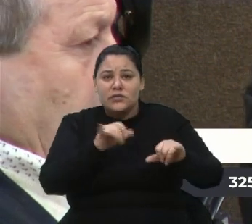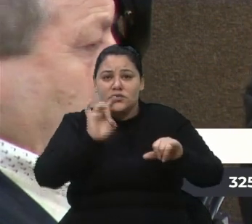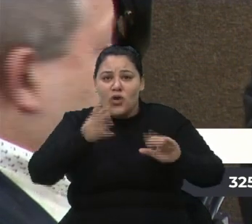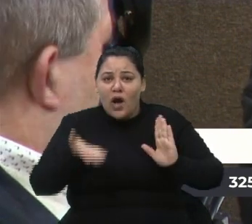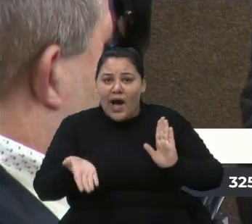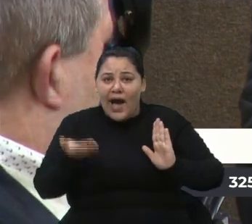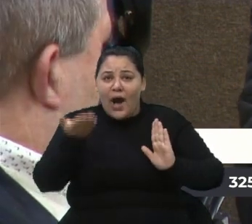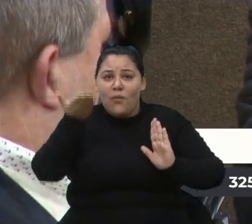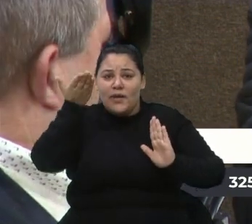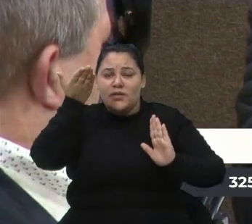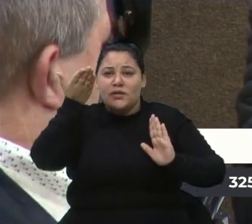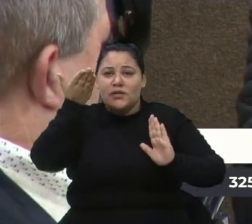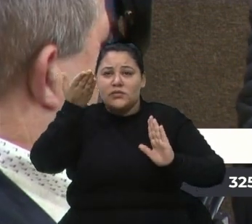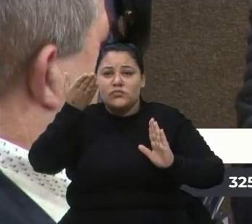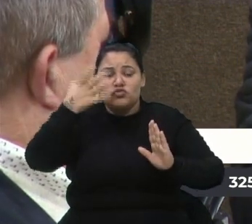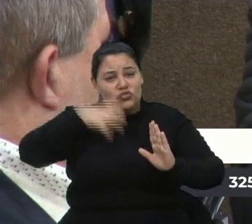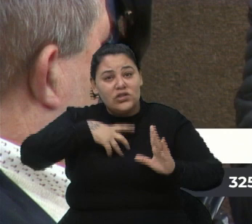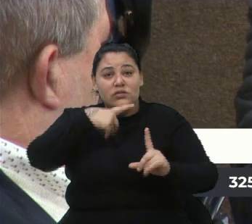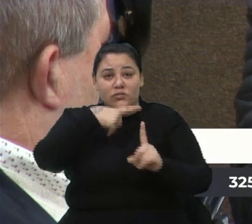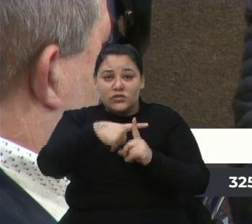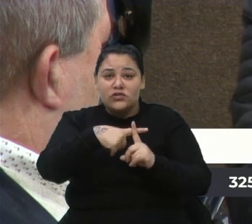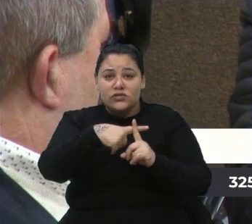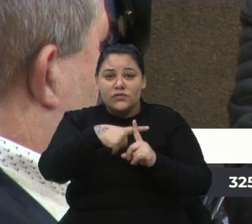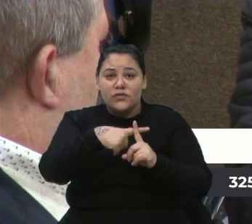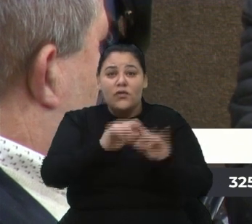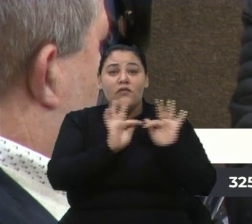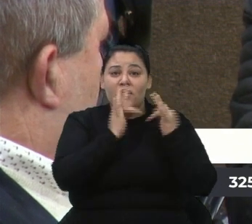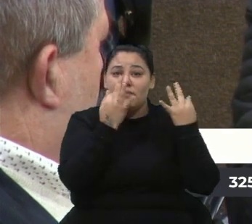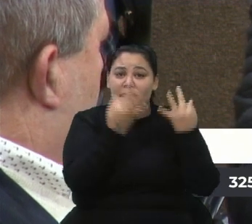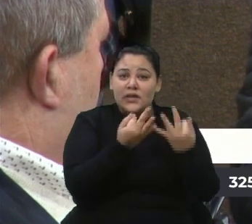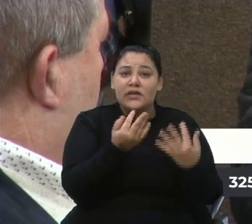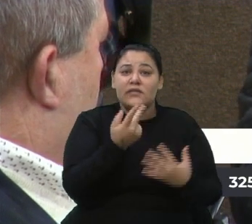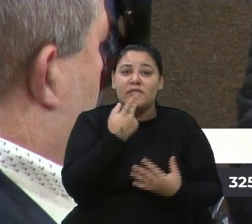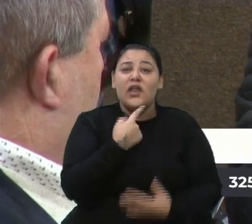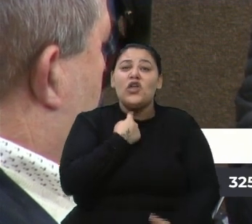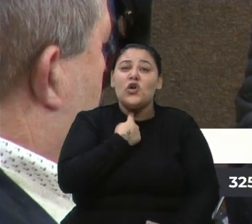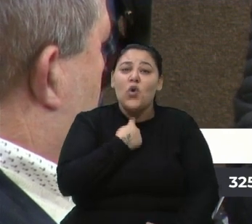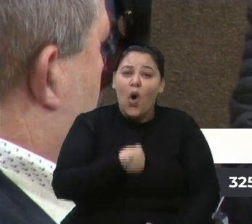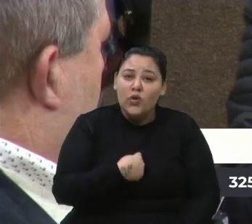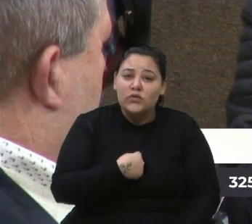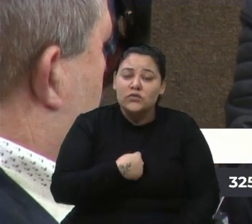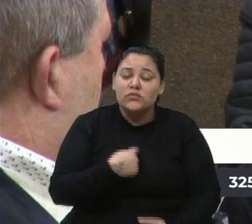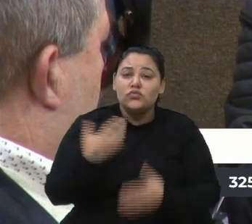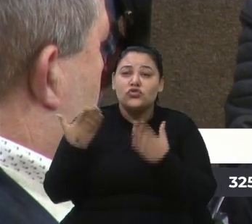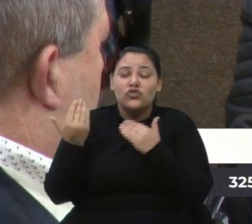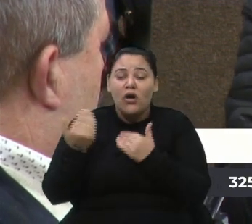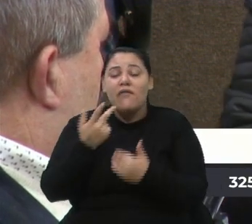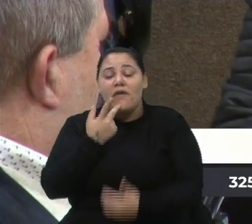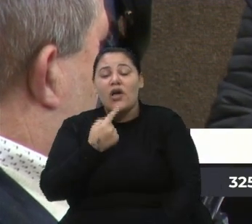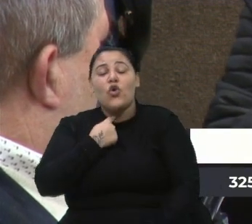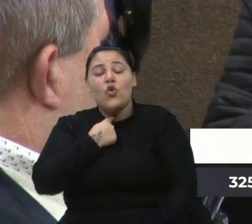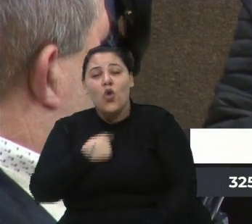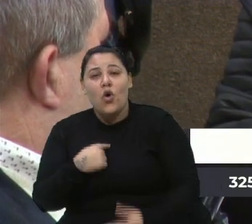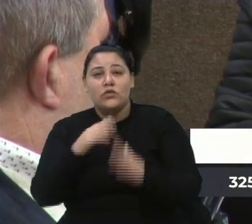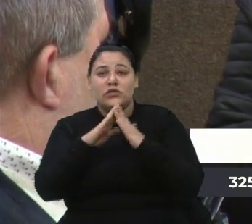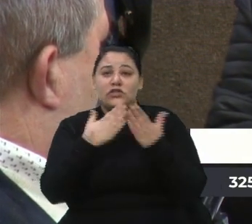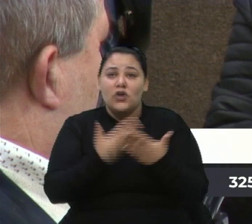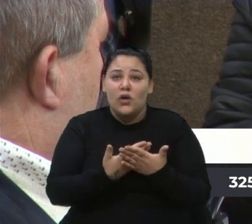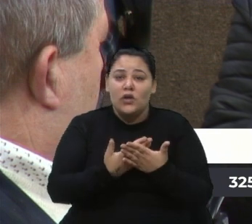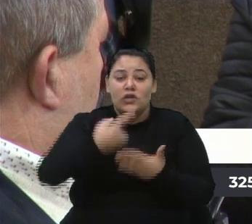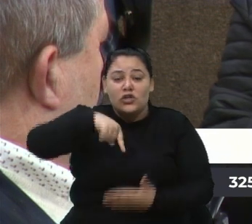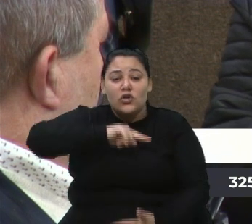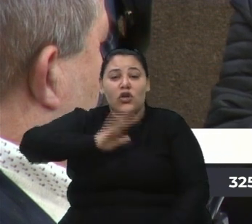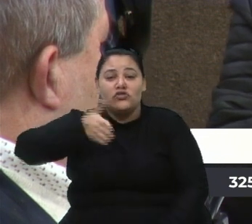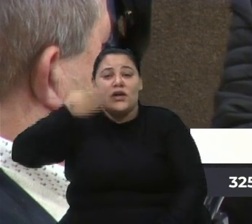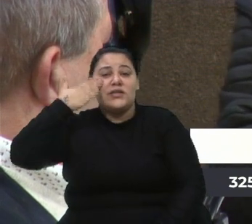índices de uma forma positiva, famílias de adolescentes que nós temos o conhecimento,